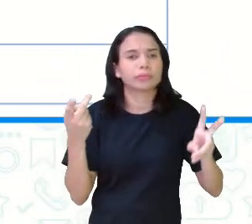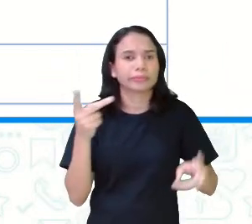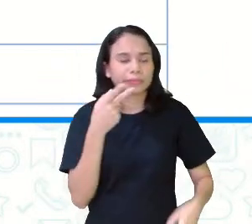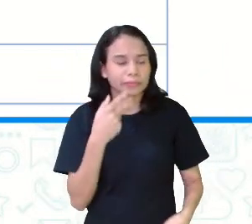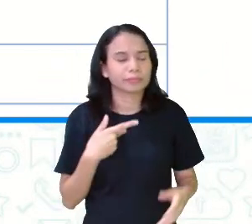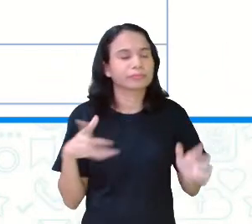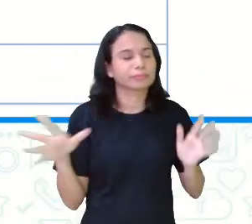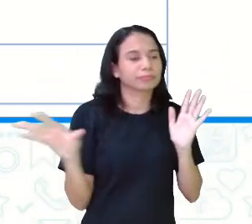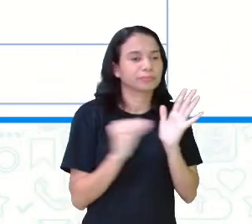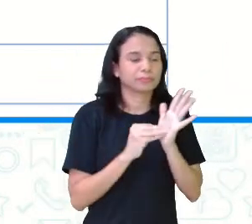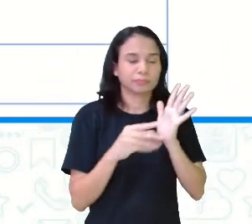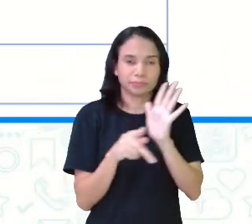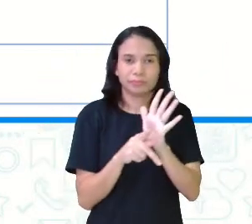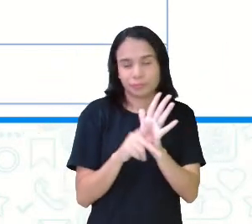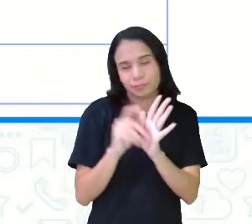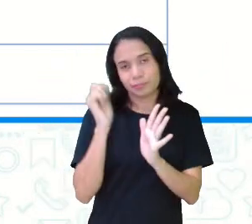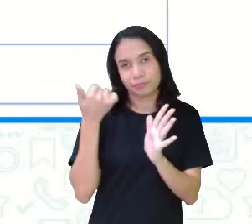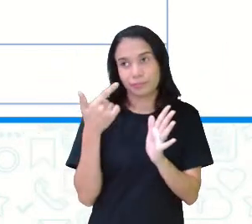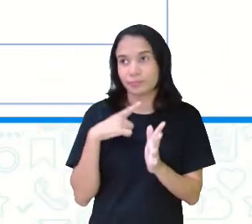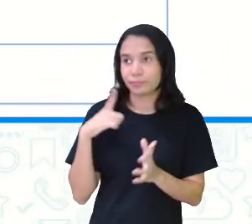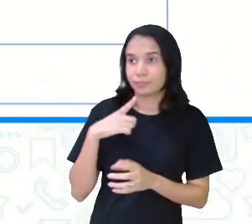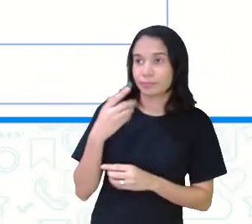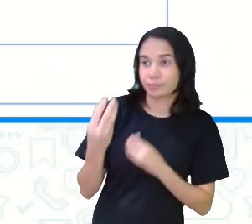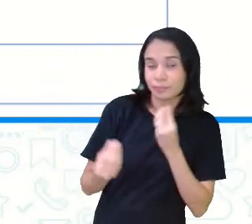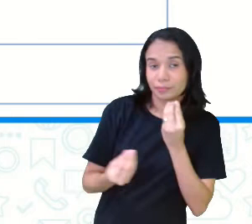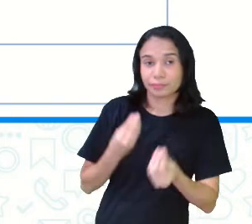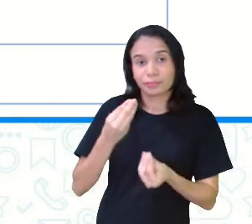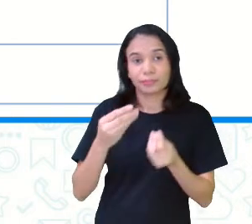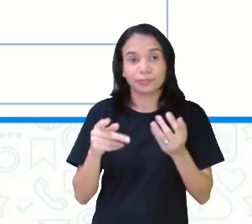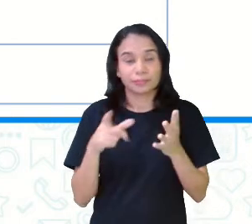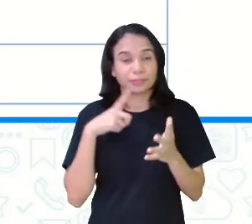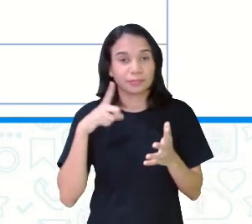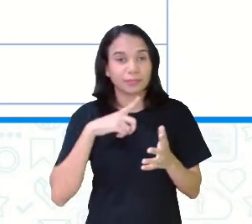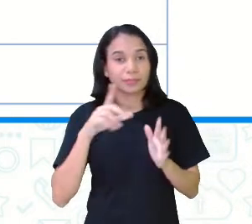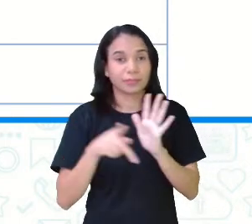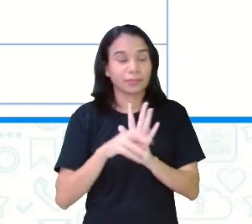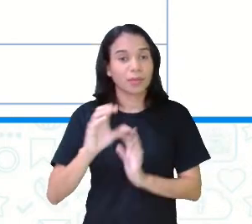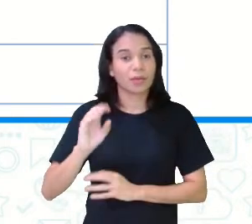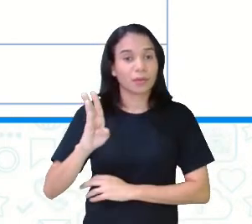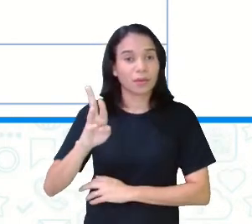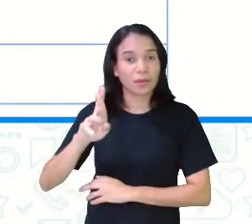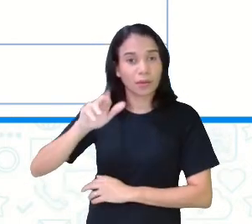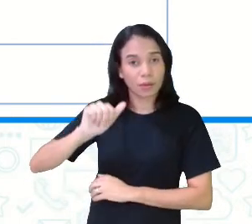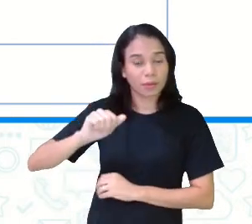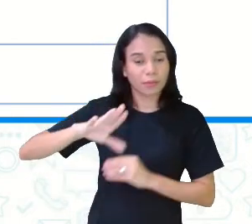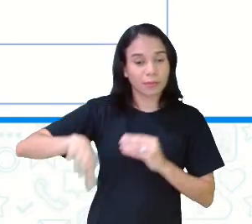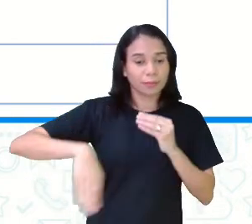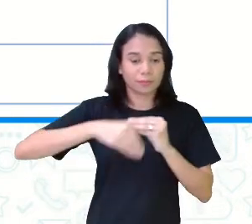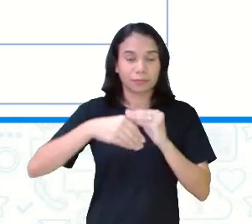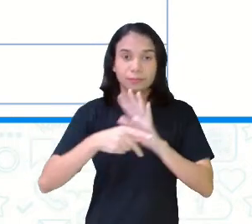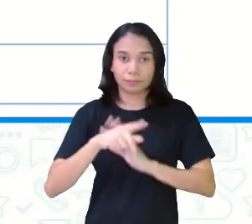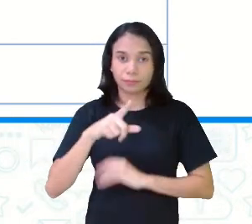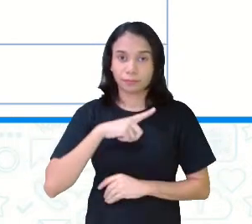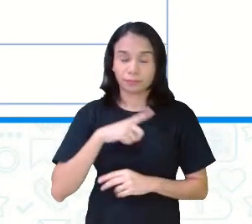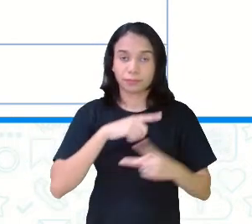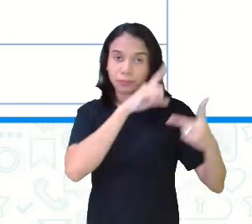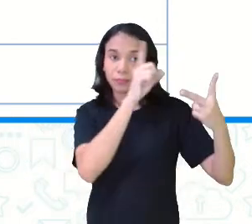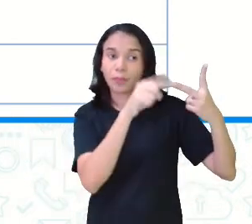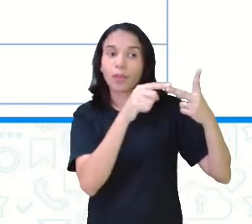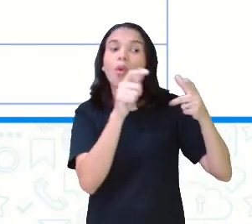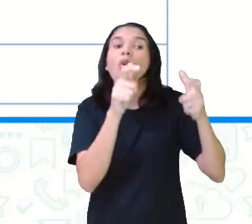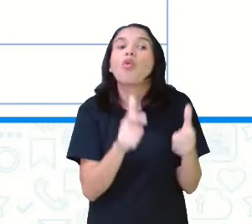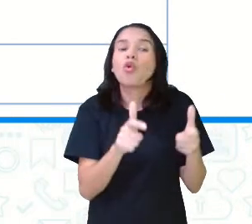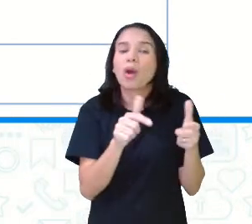vai lá e registra, claro que vai ter o título, né? Provavelmente, o título da obra com alguma coisa mais acrescida. Onde foi